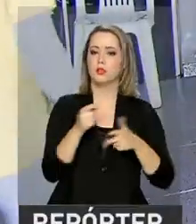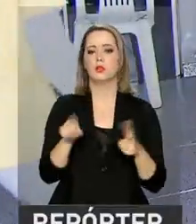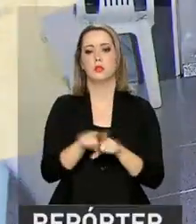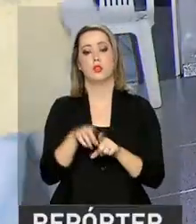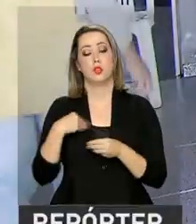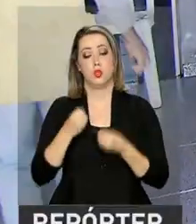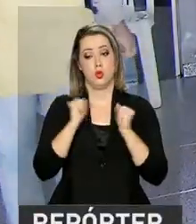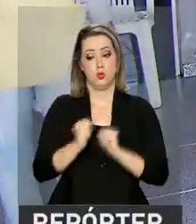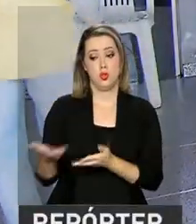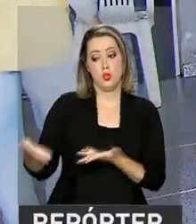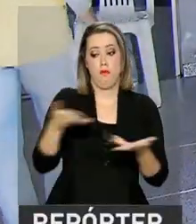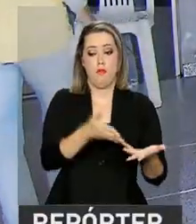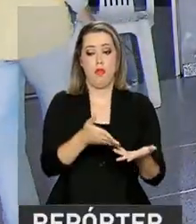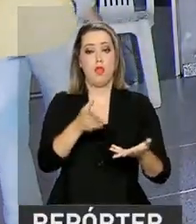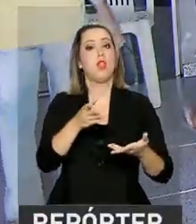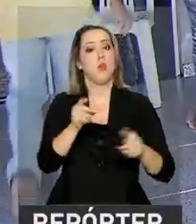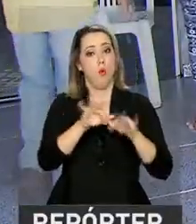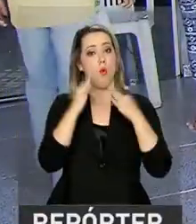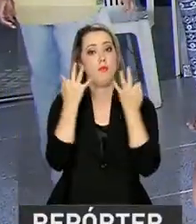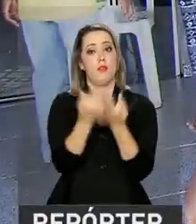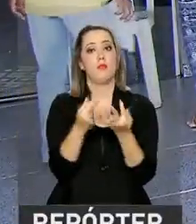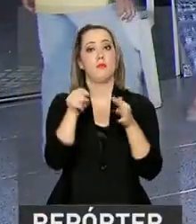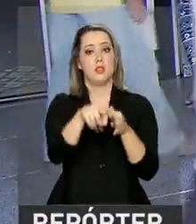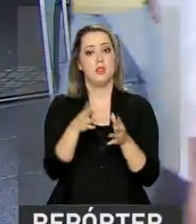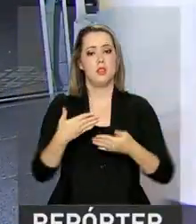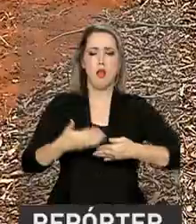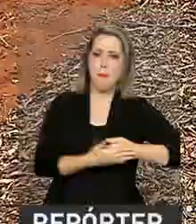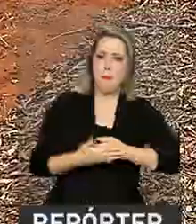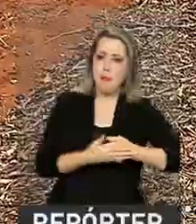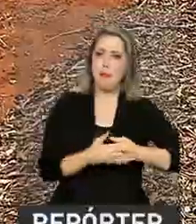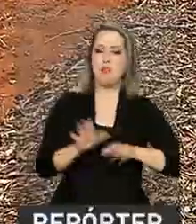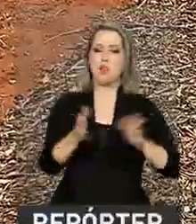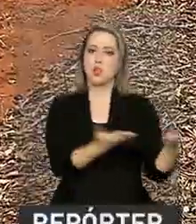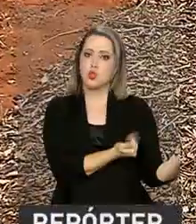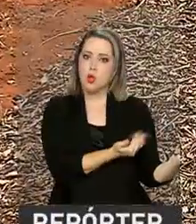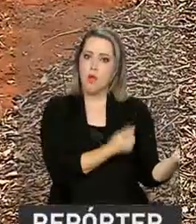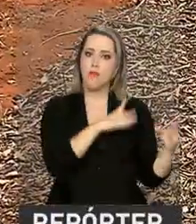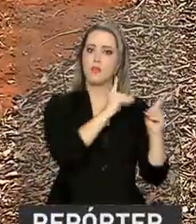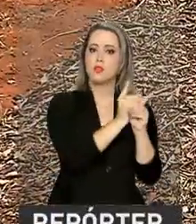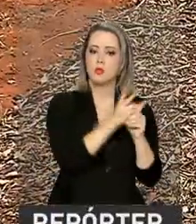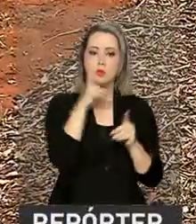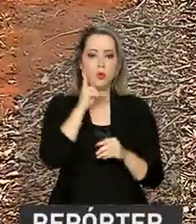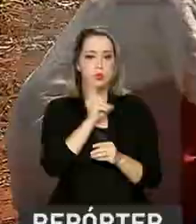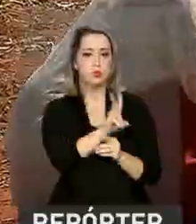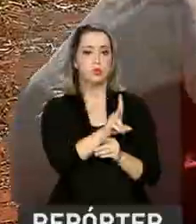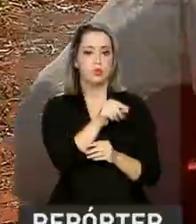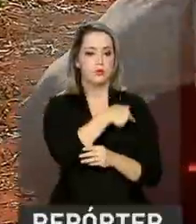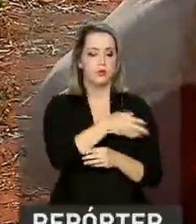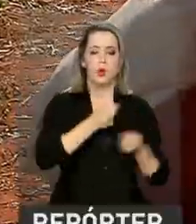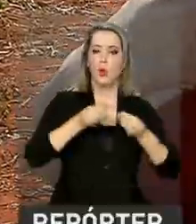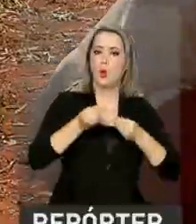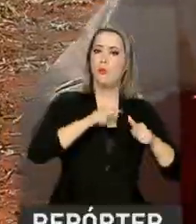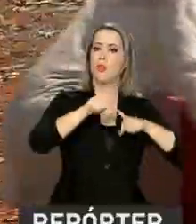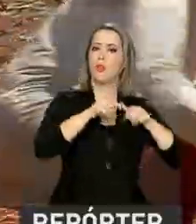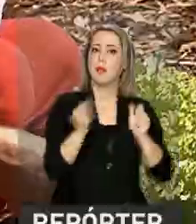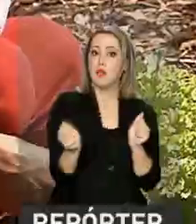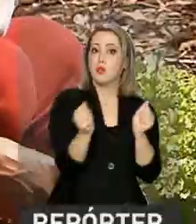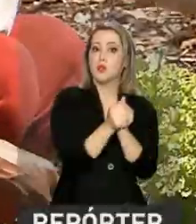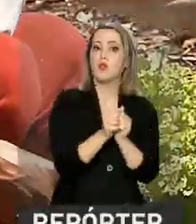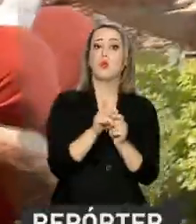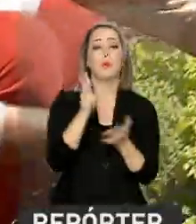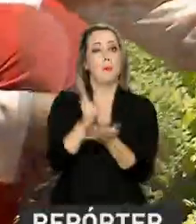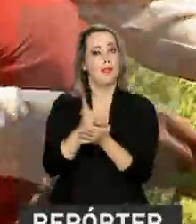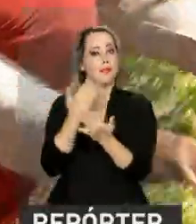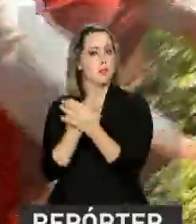A gente pode vir com a família, pode vir com os nenéns, jovens que estão voltando, encontrando um caminho no estudo, voltando para trabalhar junto. Quer dizer,